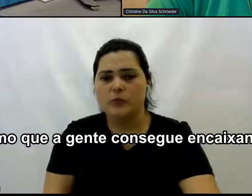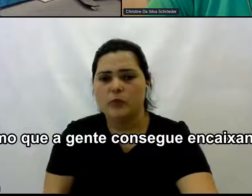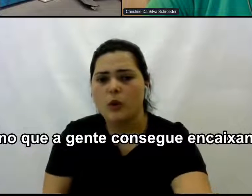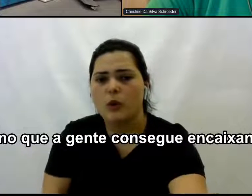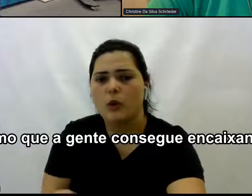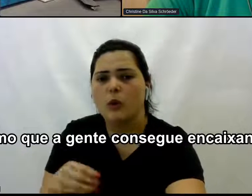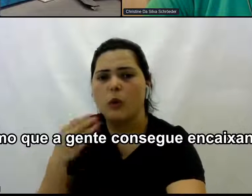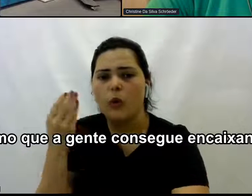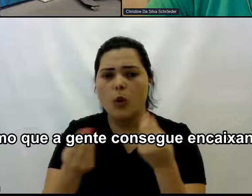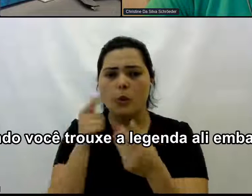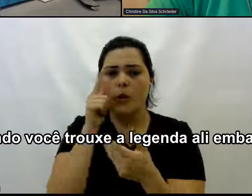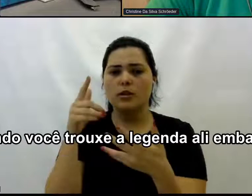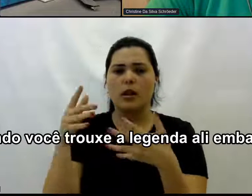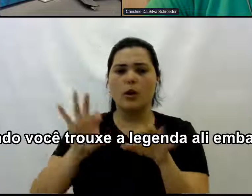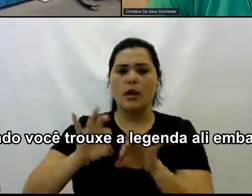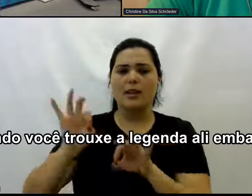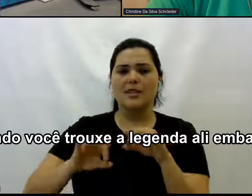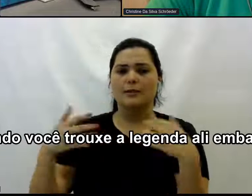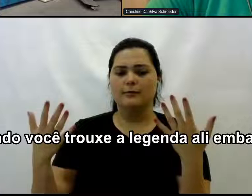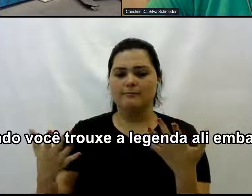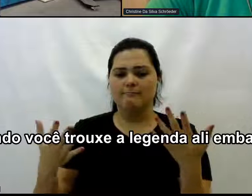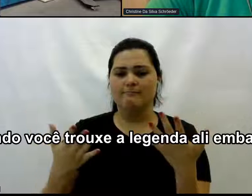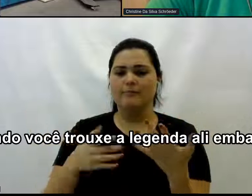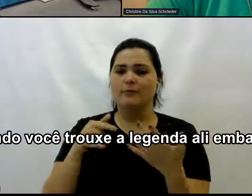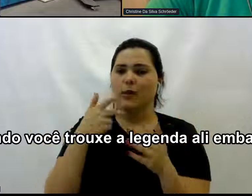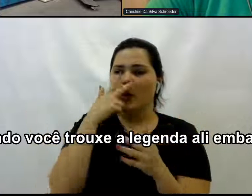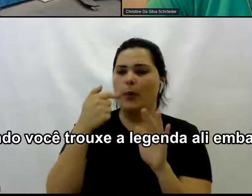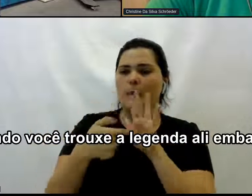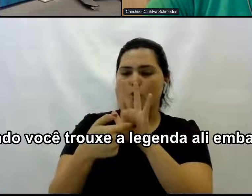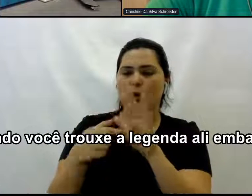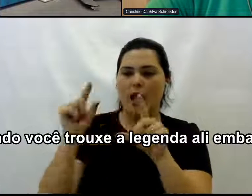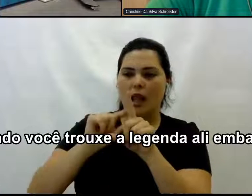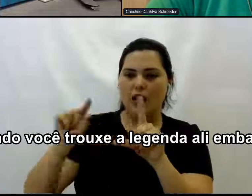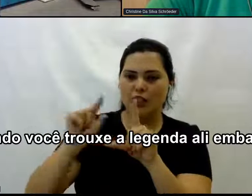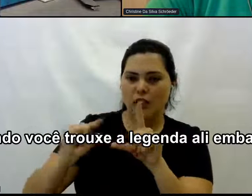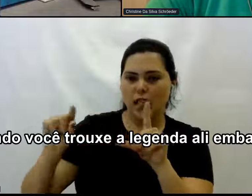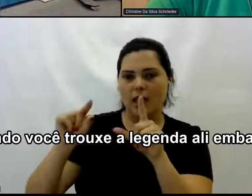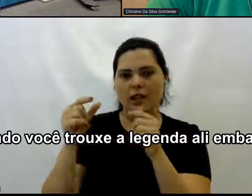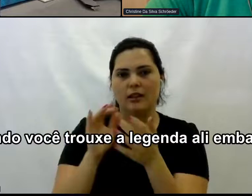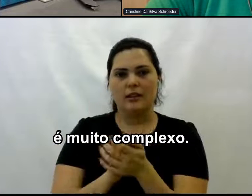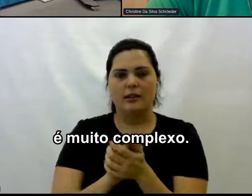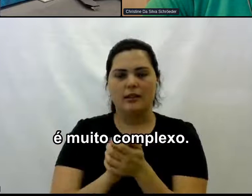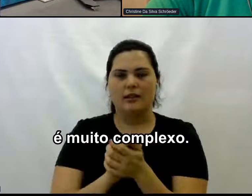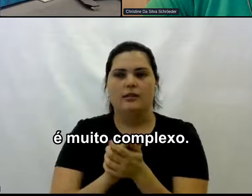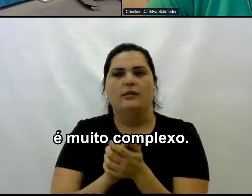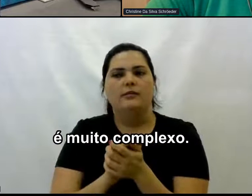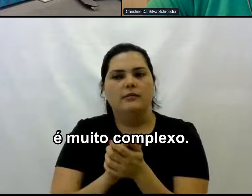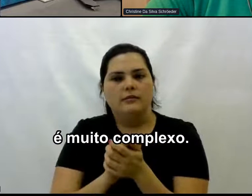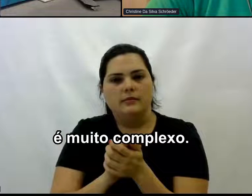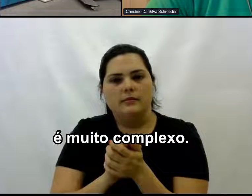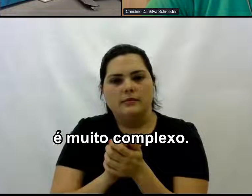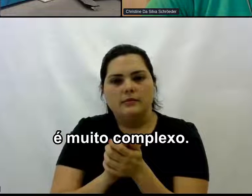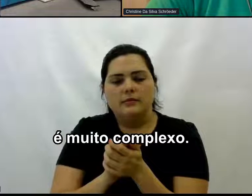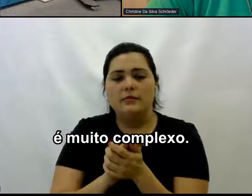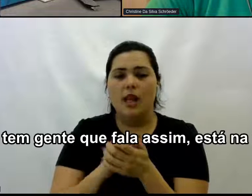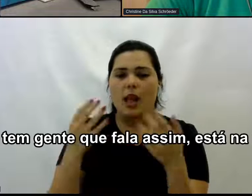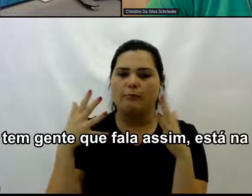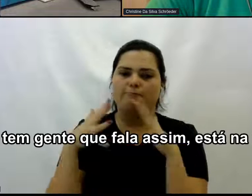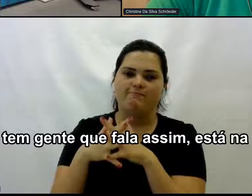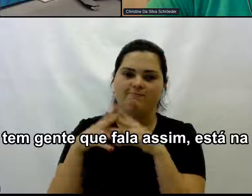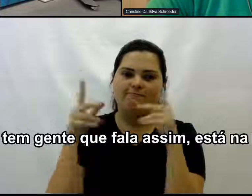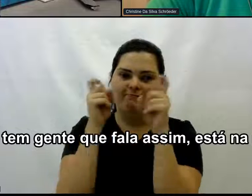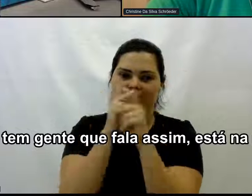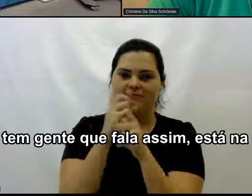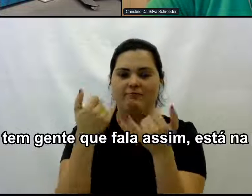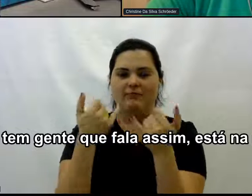Encaixando Né Aí quando você Trouxe a legenda Ali embaixo É É muito complexo Né Porque